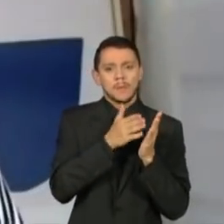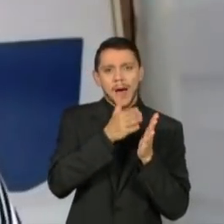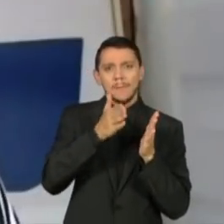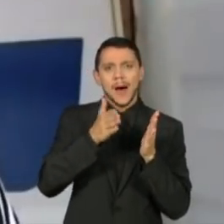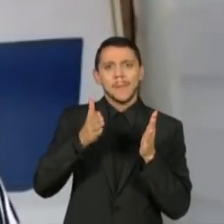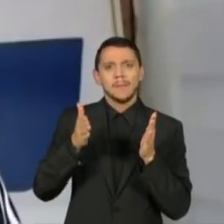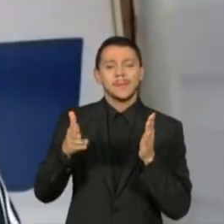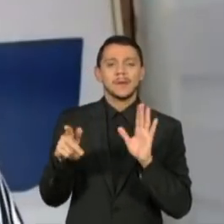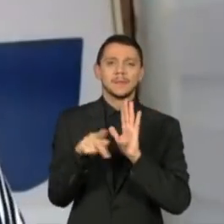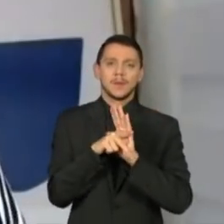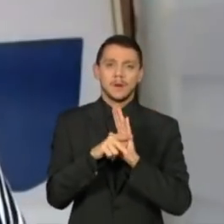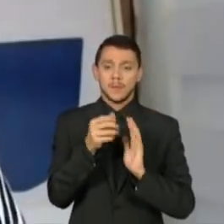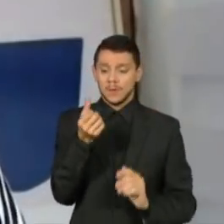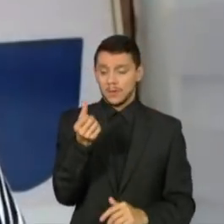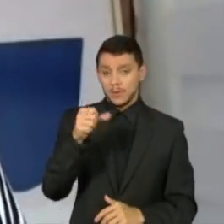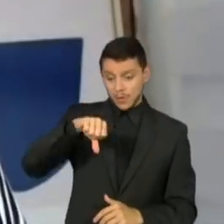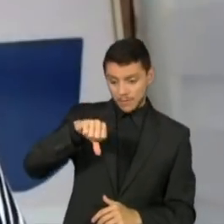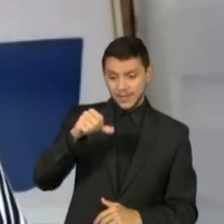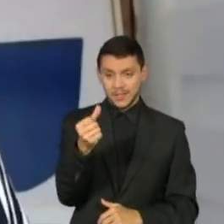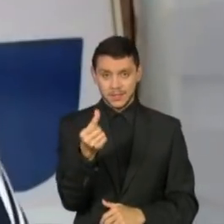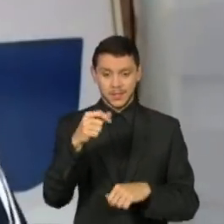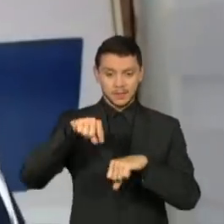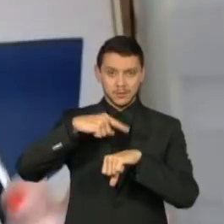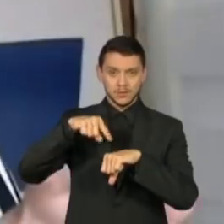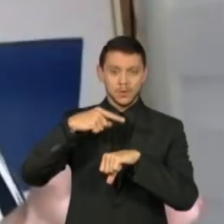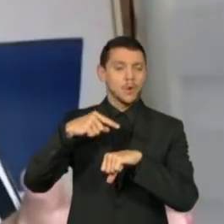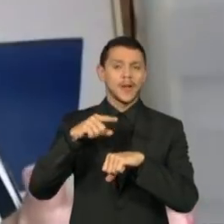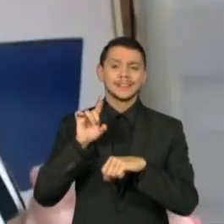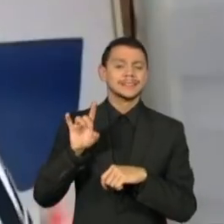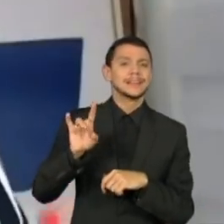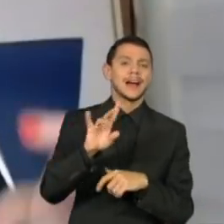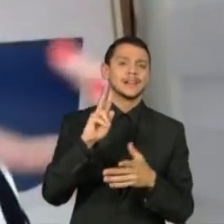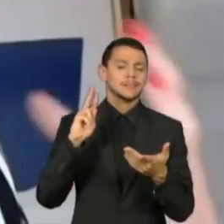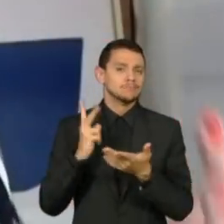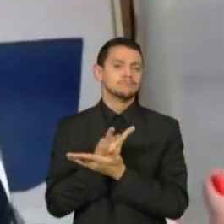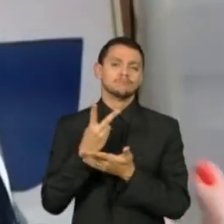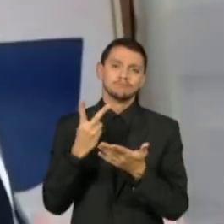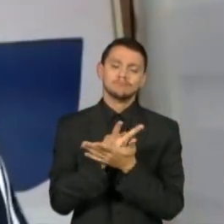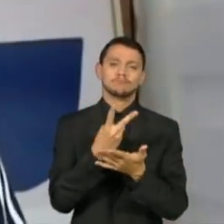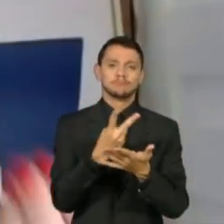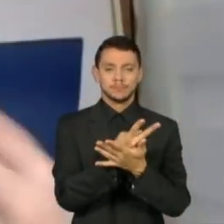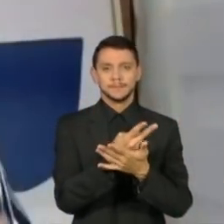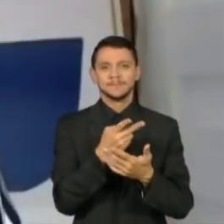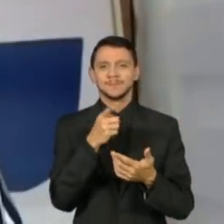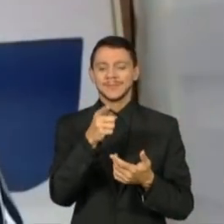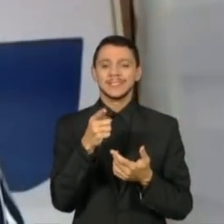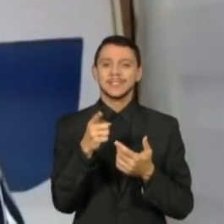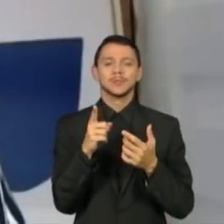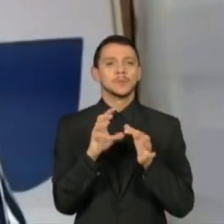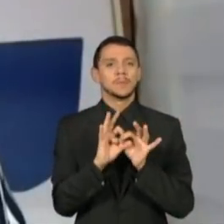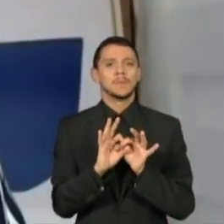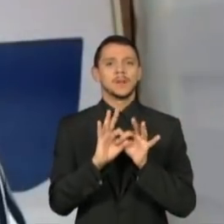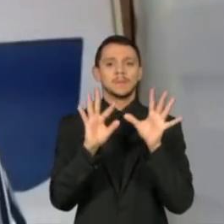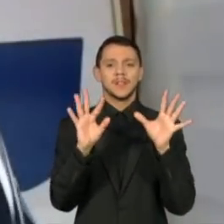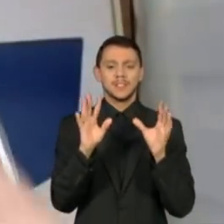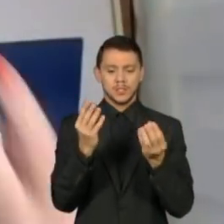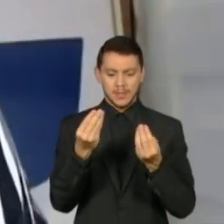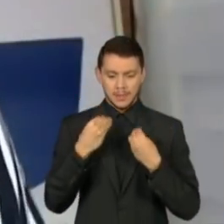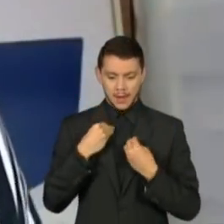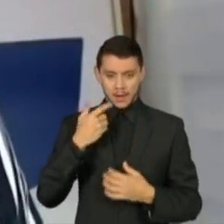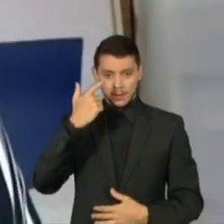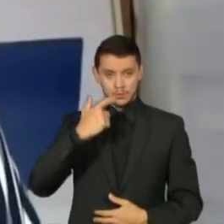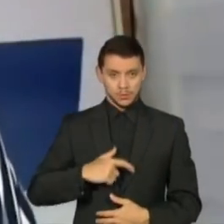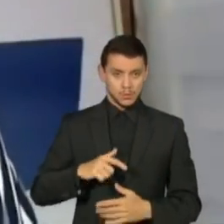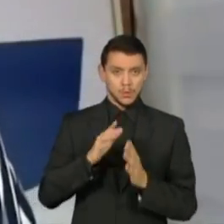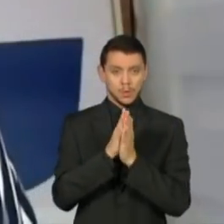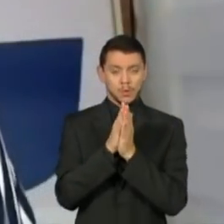horas seguintes e todos os desdobramentos. E aí, isso permite, dá para nós, para mim, enquanto escritora e para o